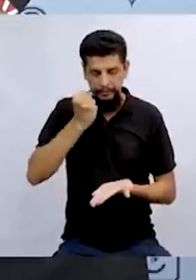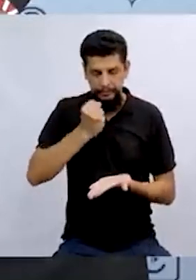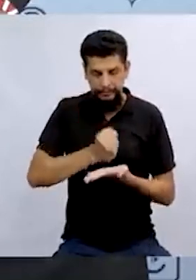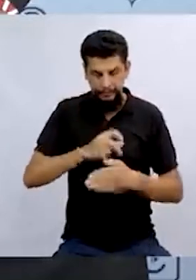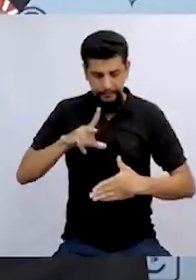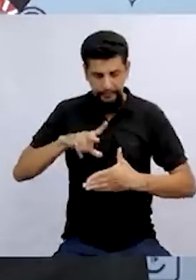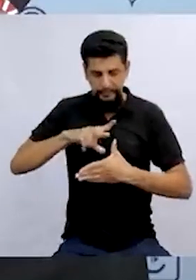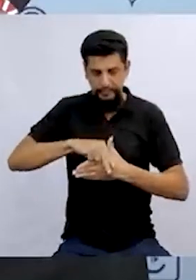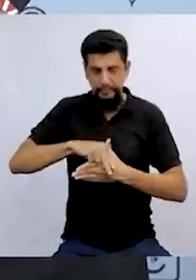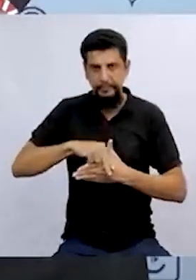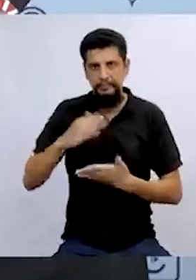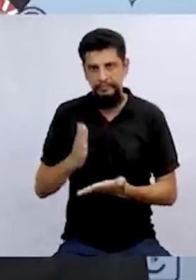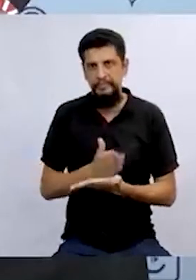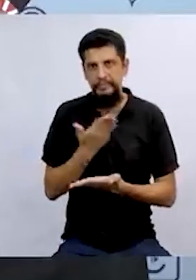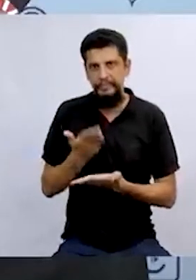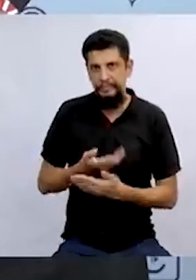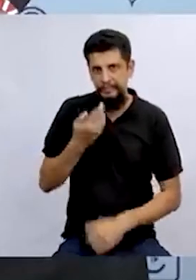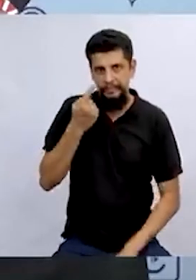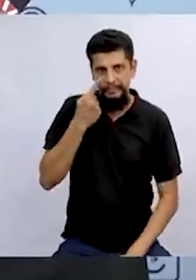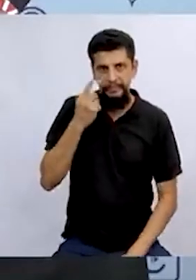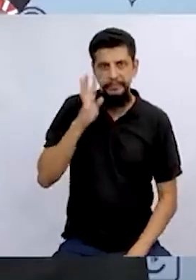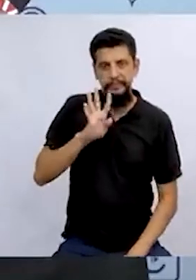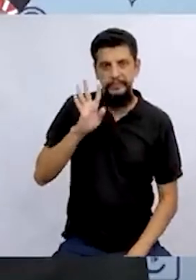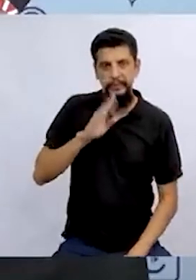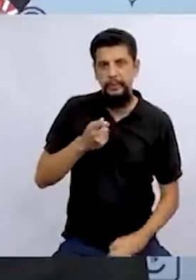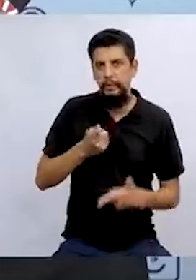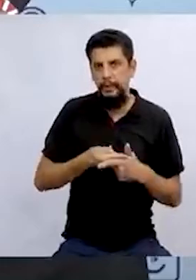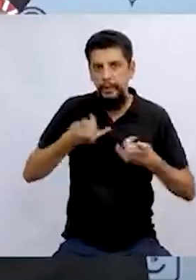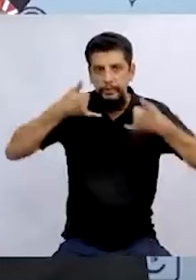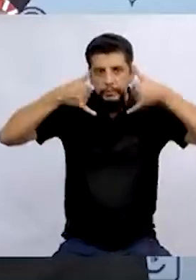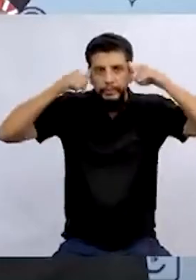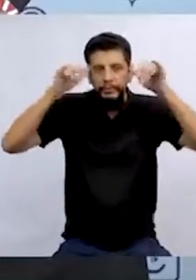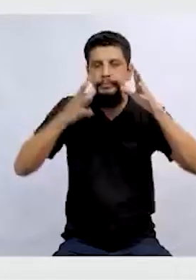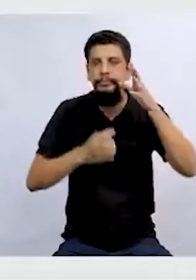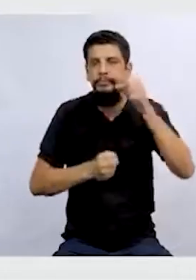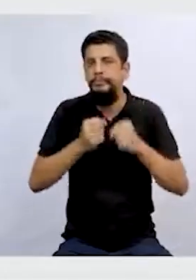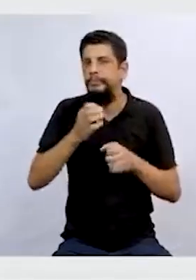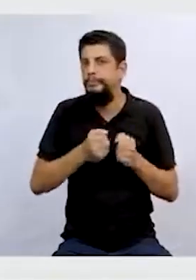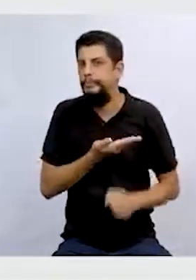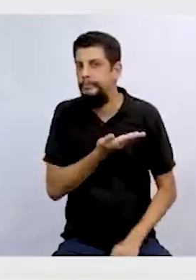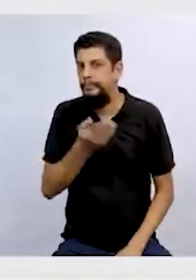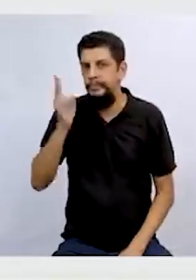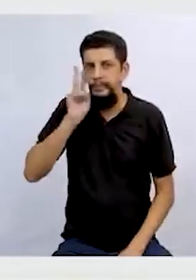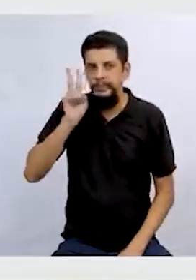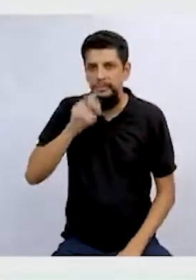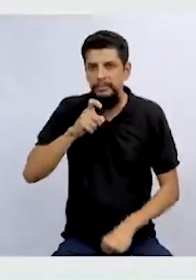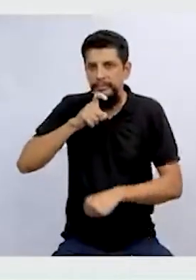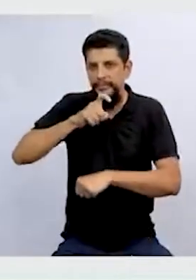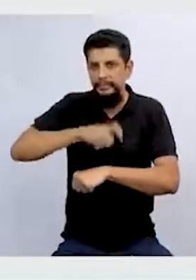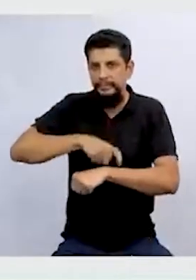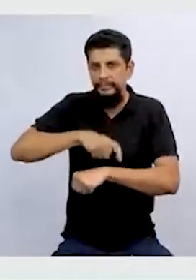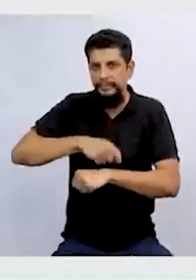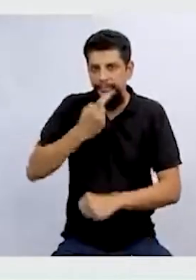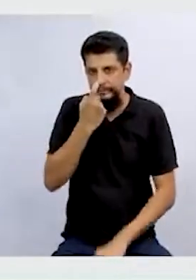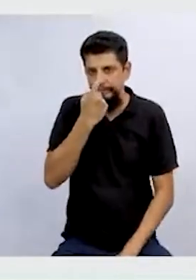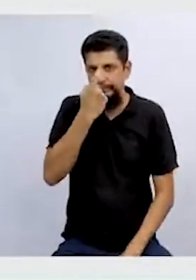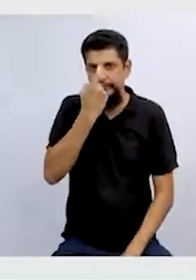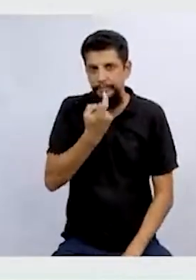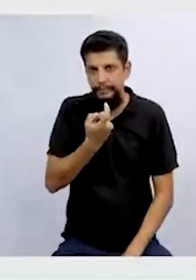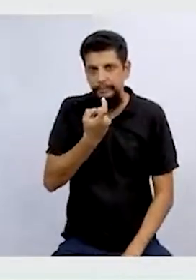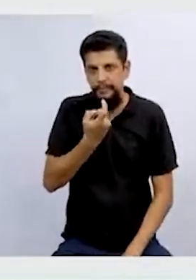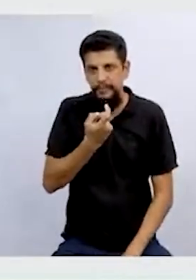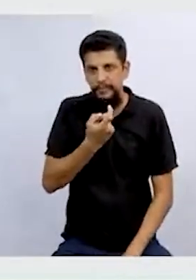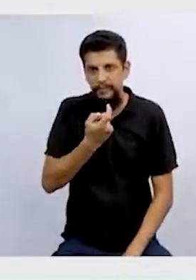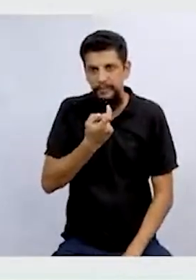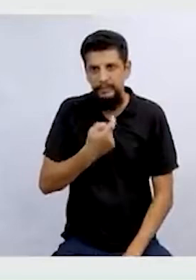marcação da página. Que bacana. E por que tem uma vaquinha aqui? Você lembra que, nesse momento, a